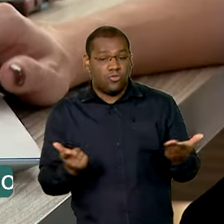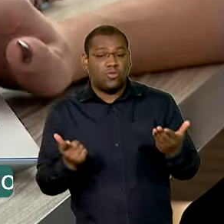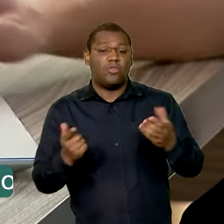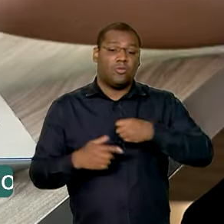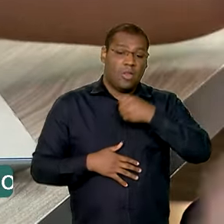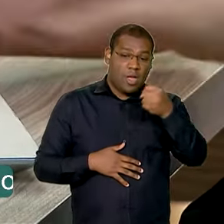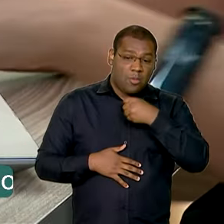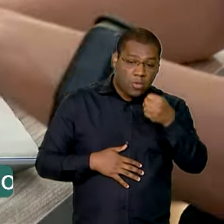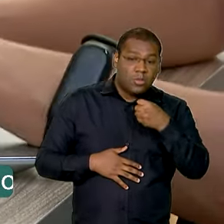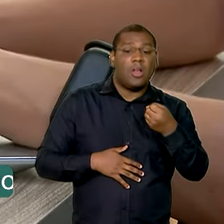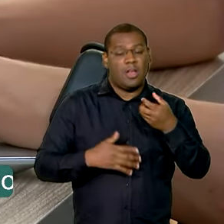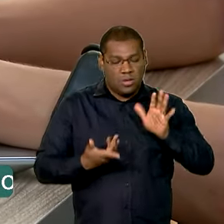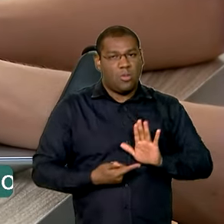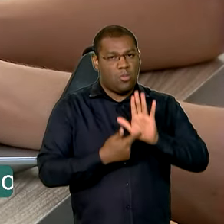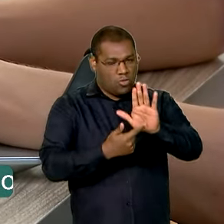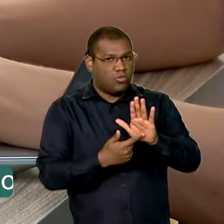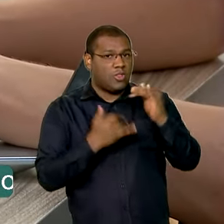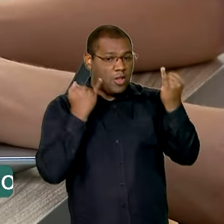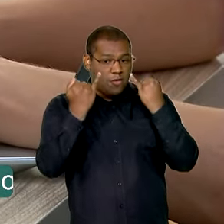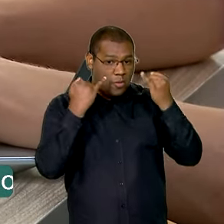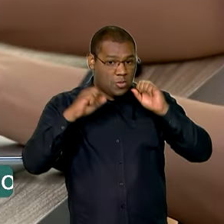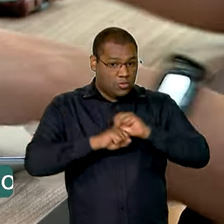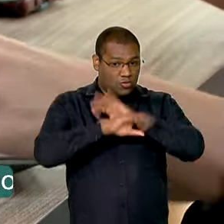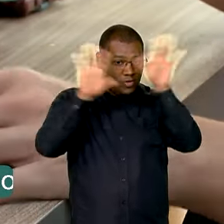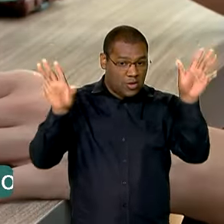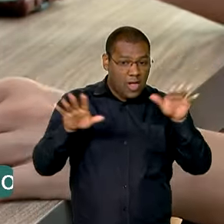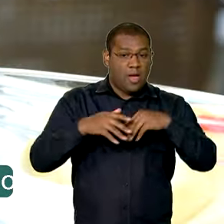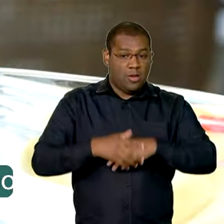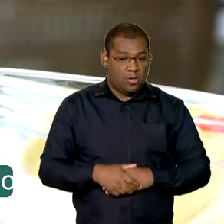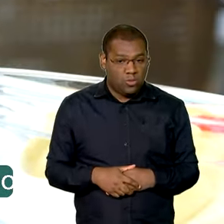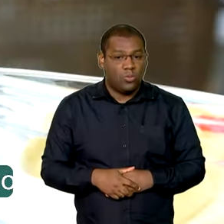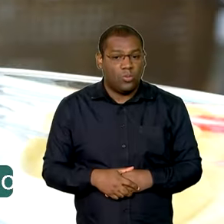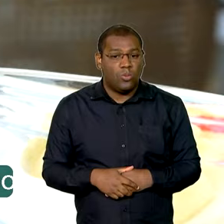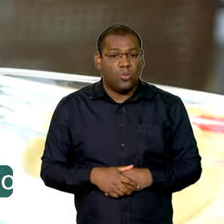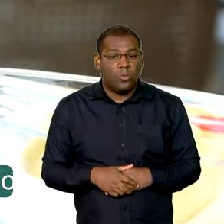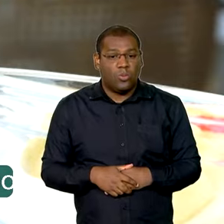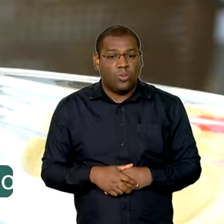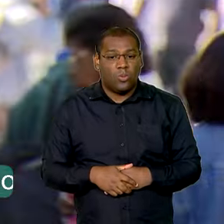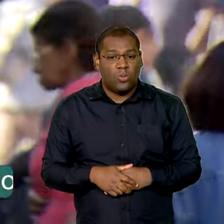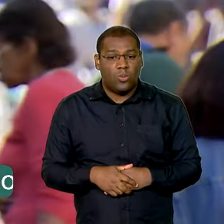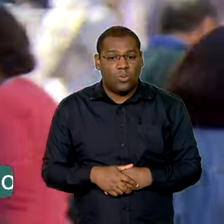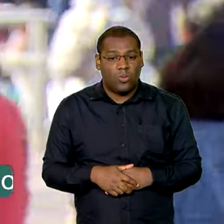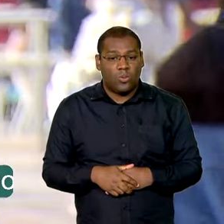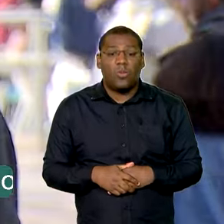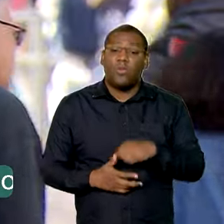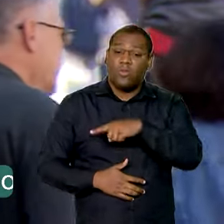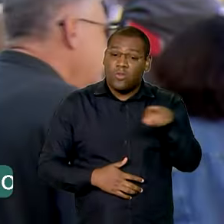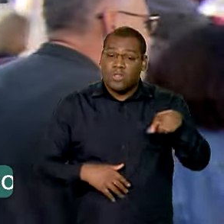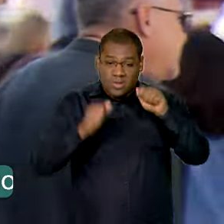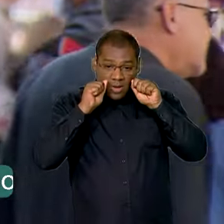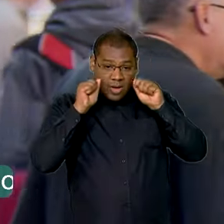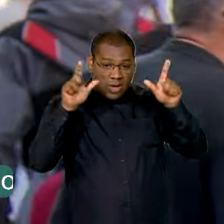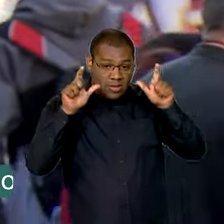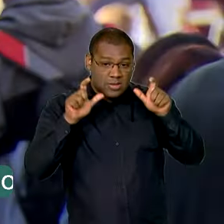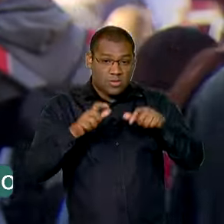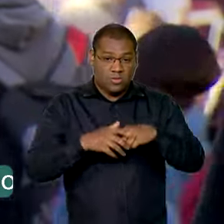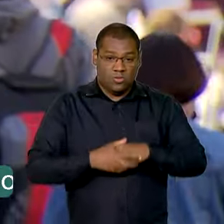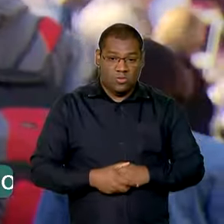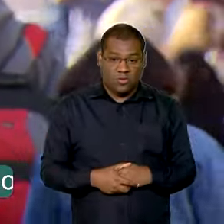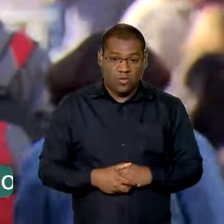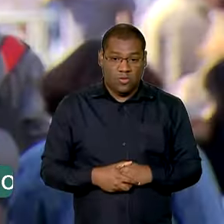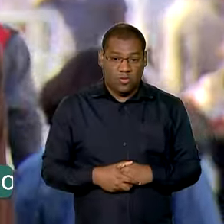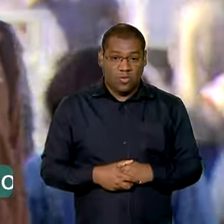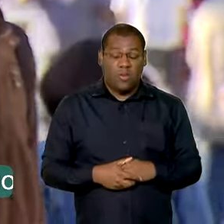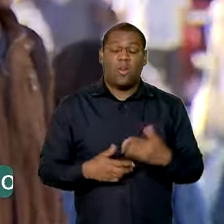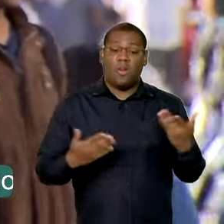claras e obtidas por meio dos dados oficiais dicas dadas fique atento aonde você se